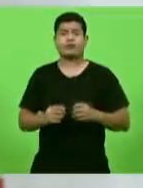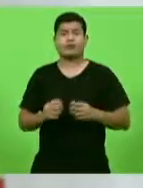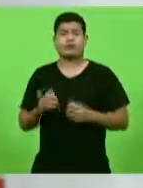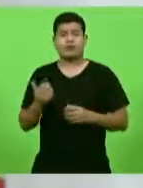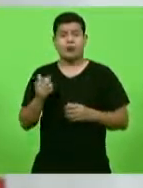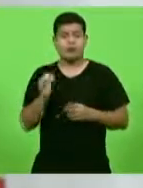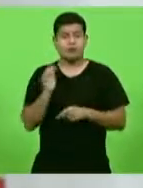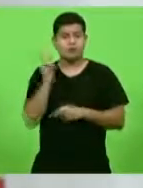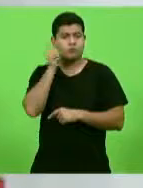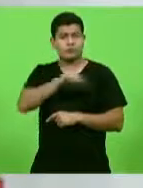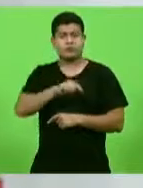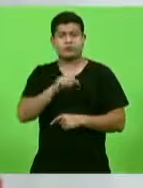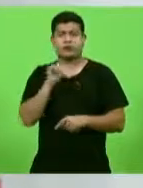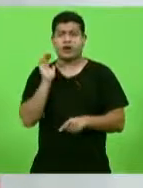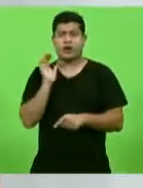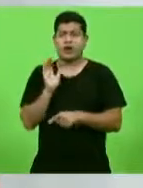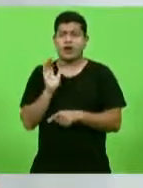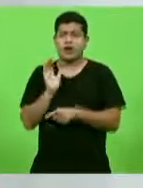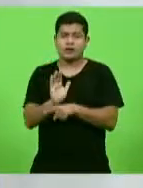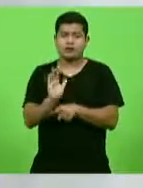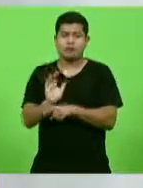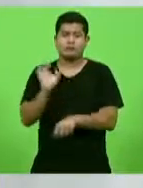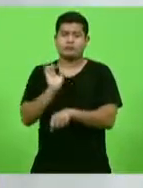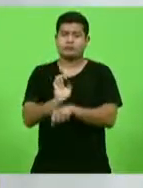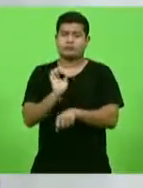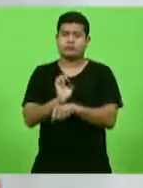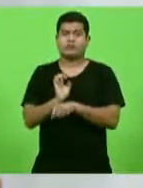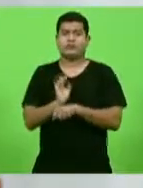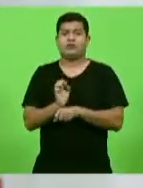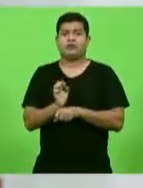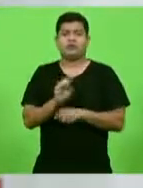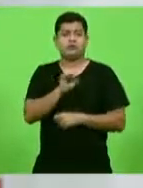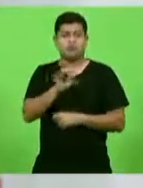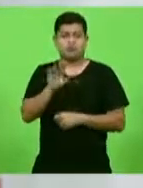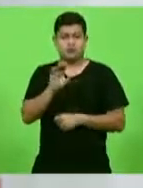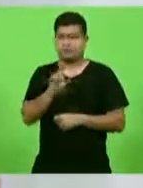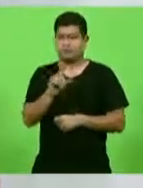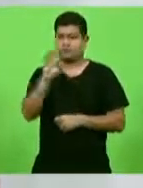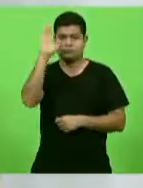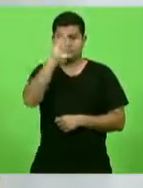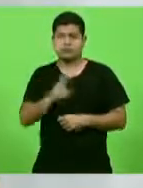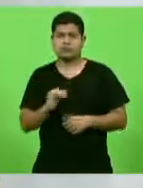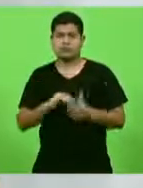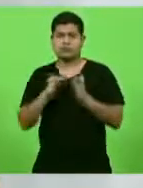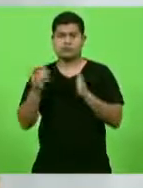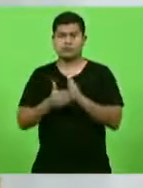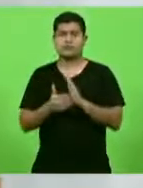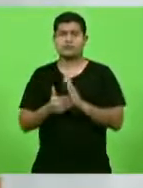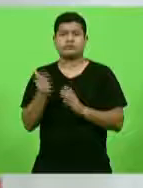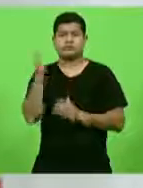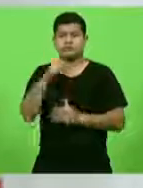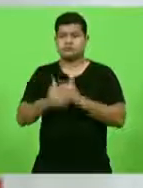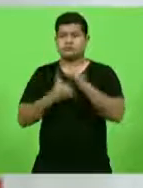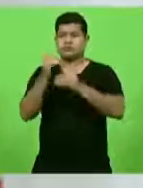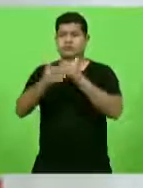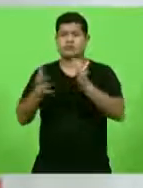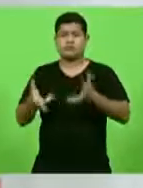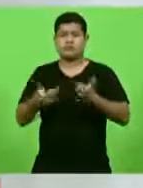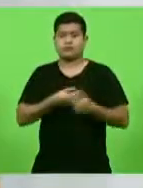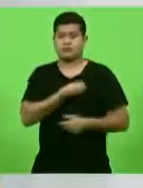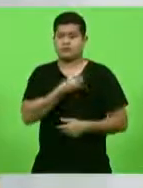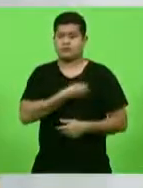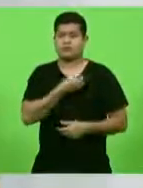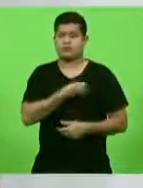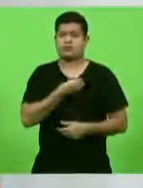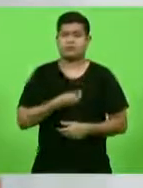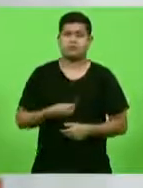fortalecido, uma nação bem preparada para oportunizar sempre qualidade de vida e bem-estar a todos nós. Deixo aqui meu grande